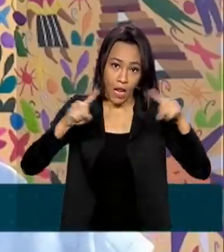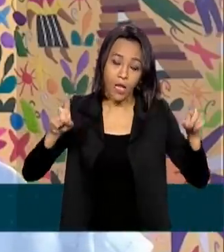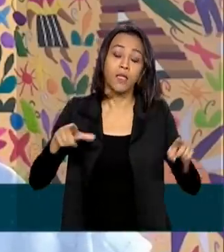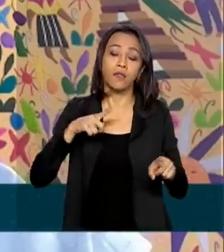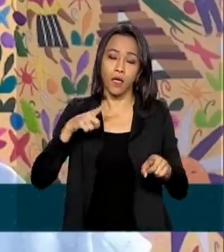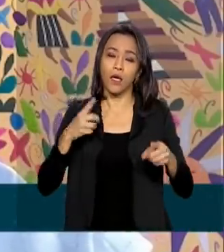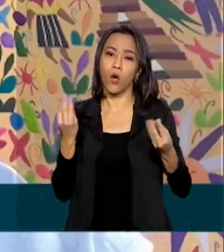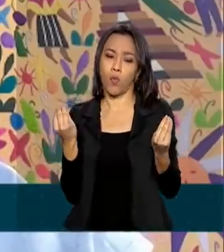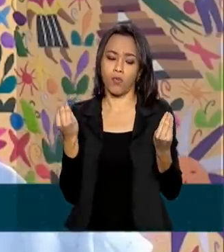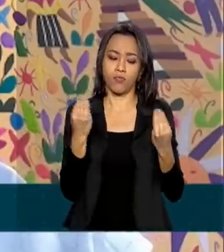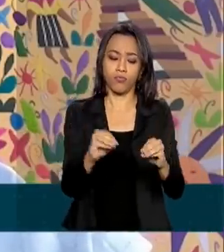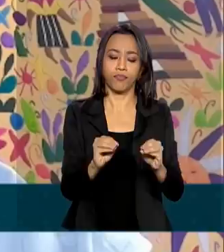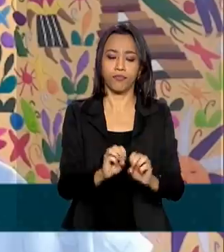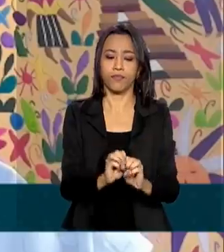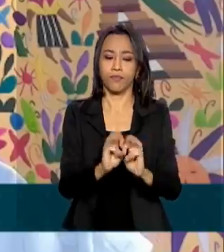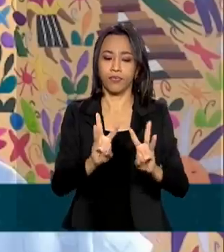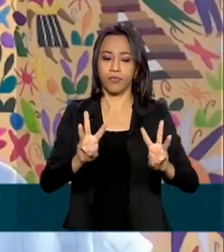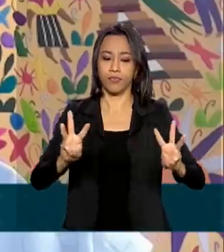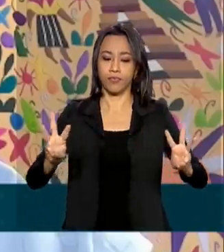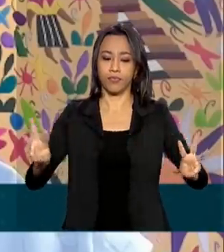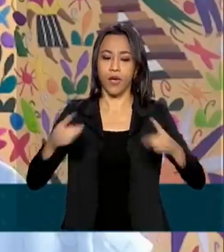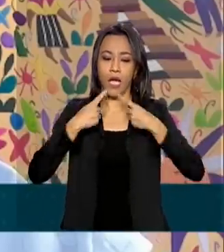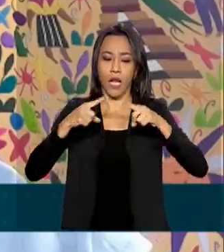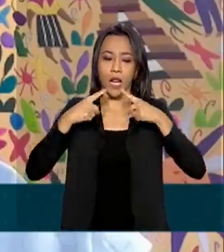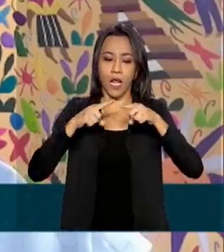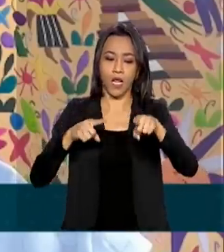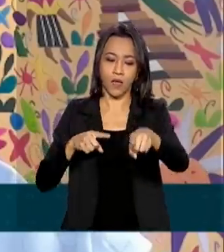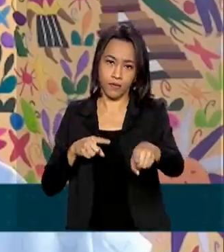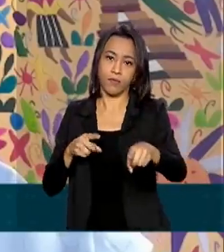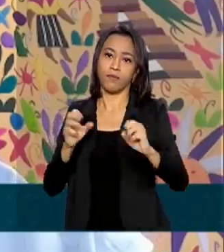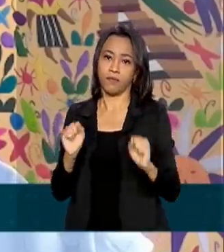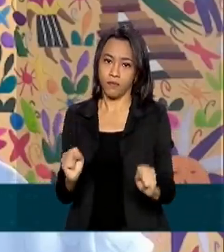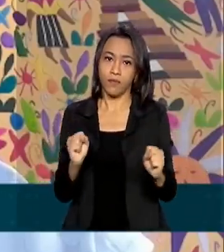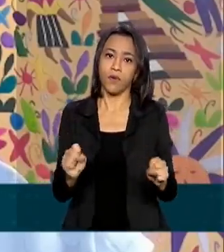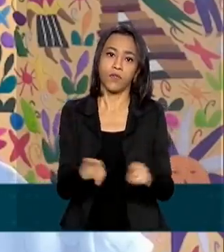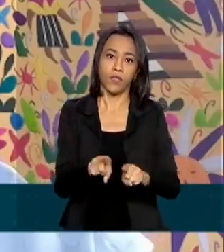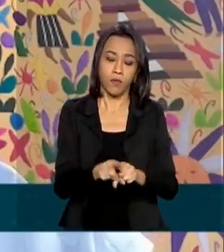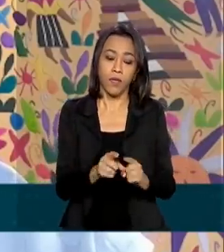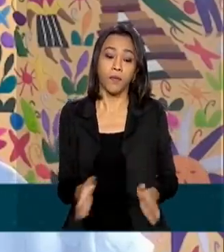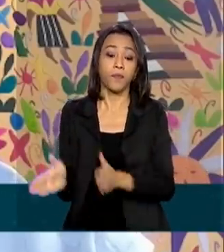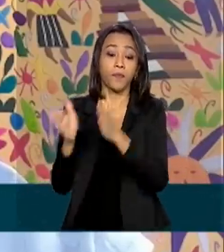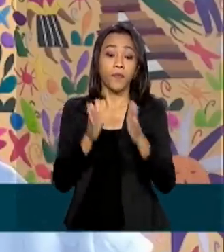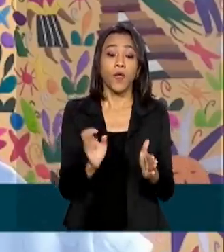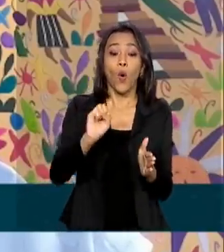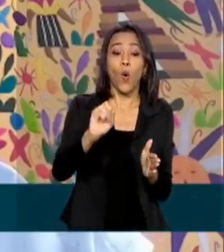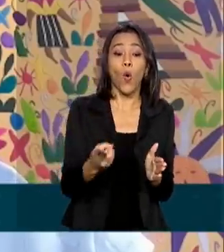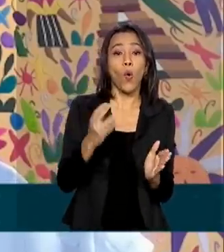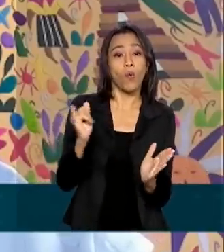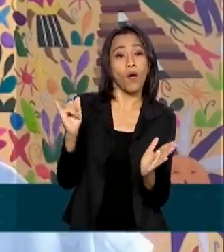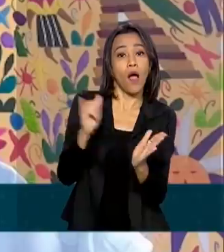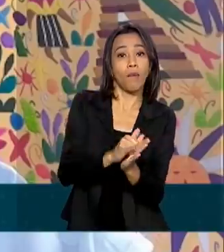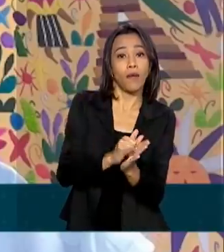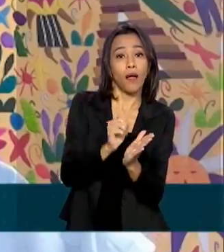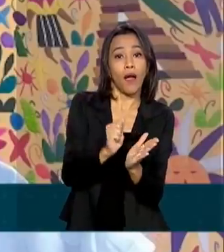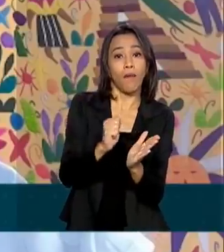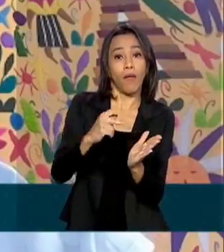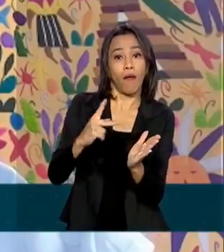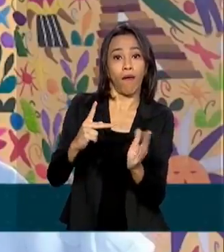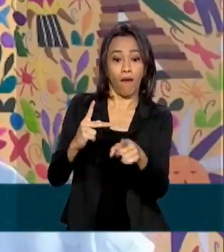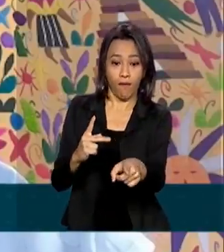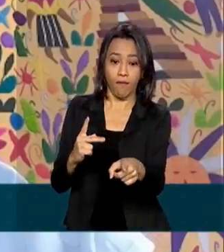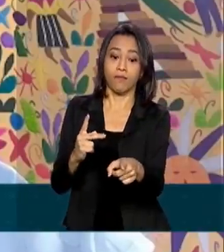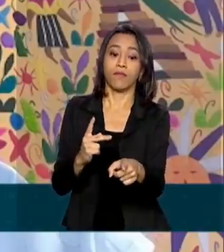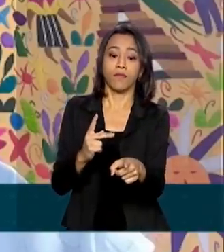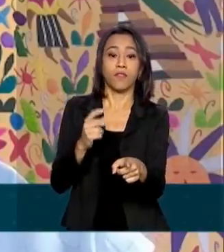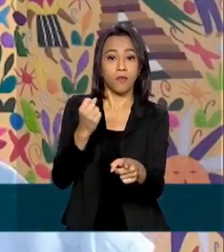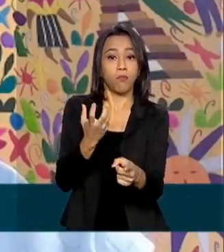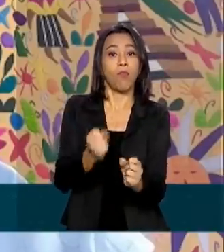para